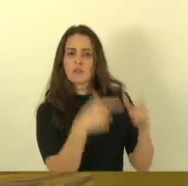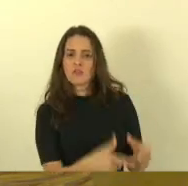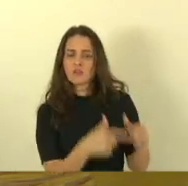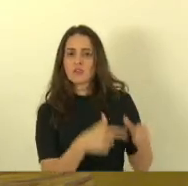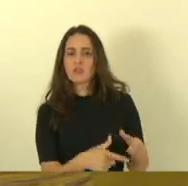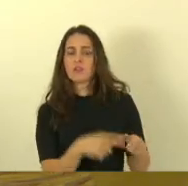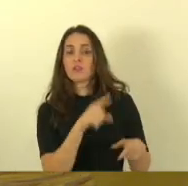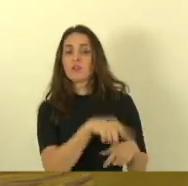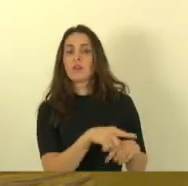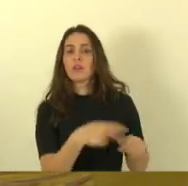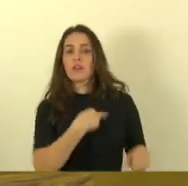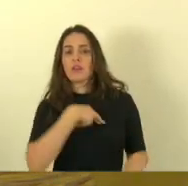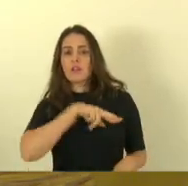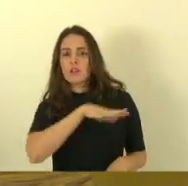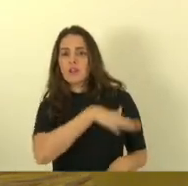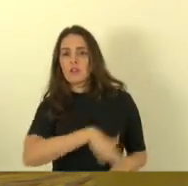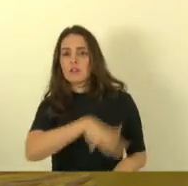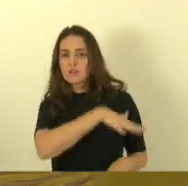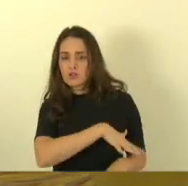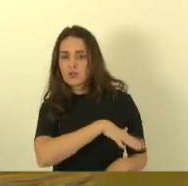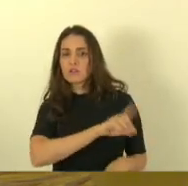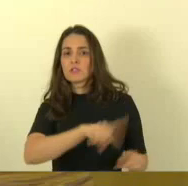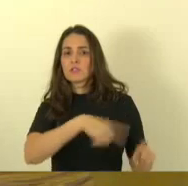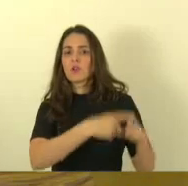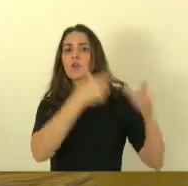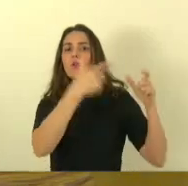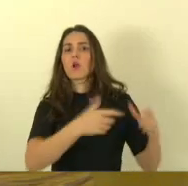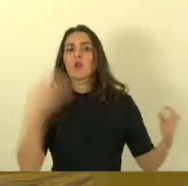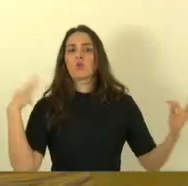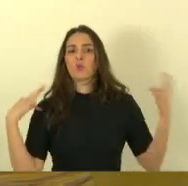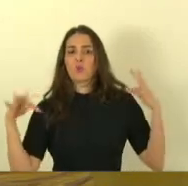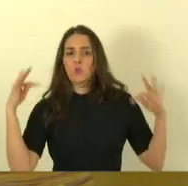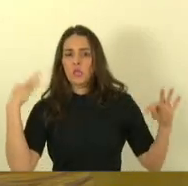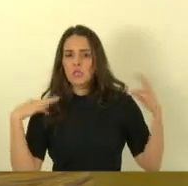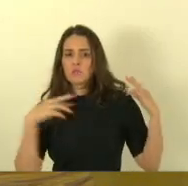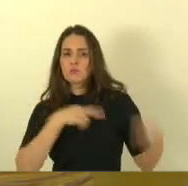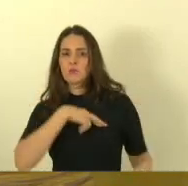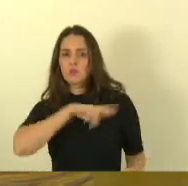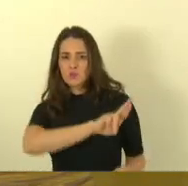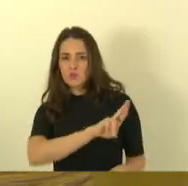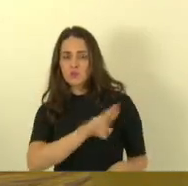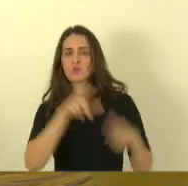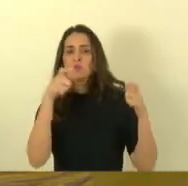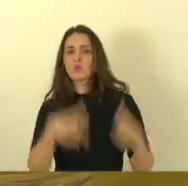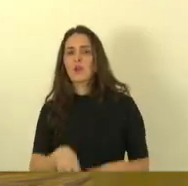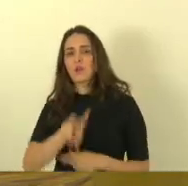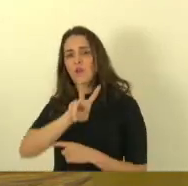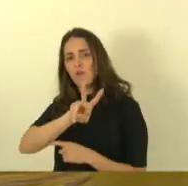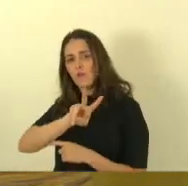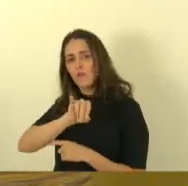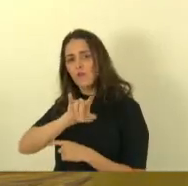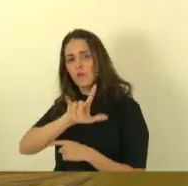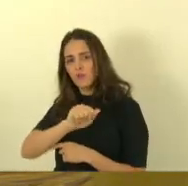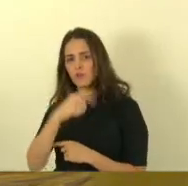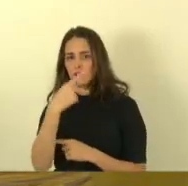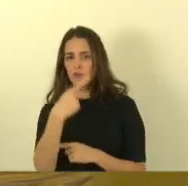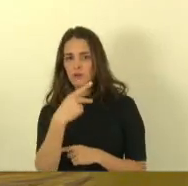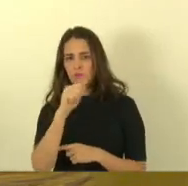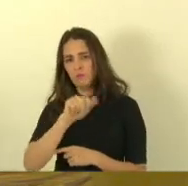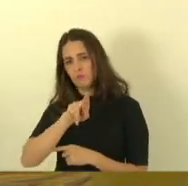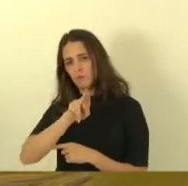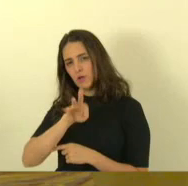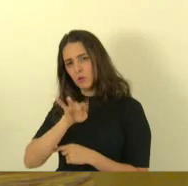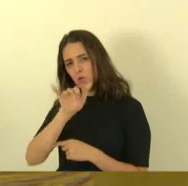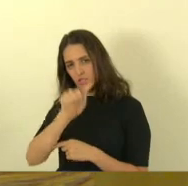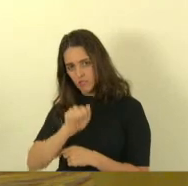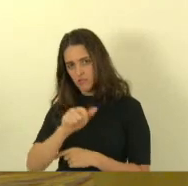além da questão religiosa da igreja é um ponto turístico e religioso de Vila Paulista que precisa de uma pequena pavimentação